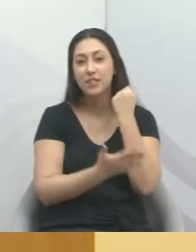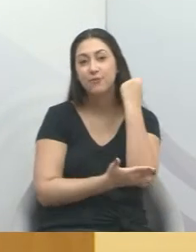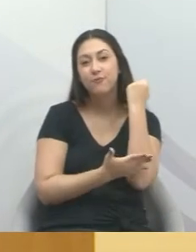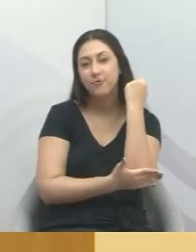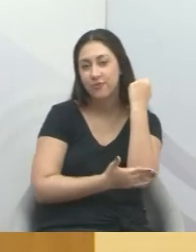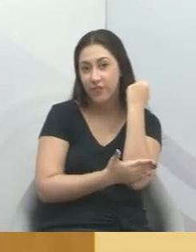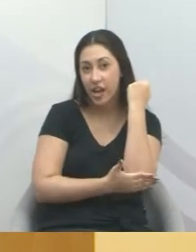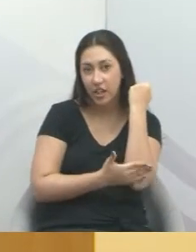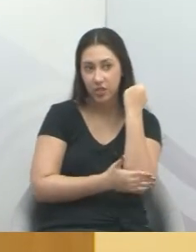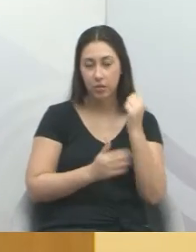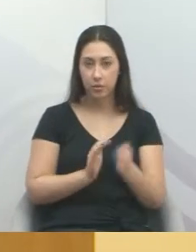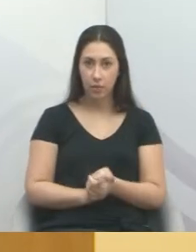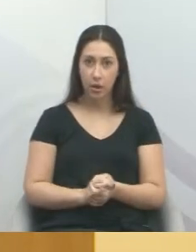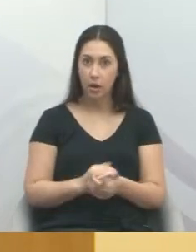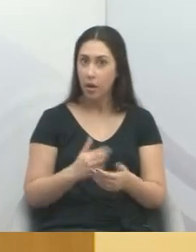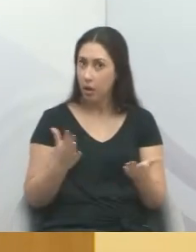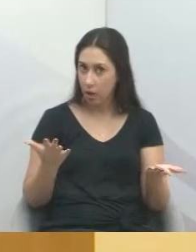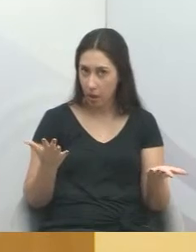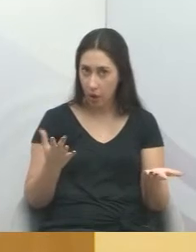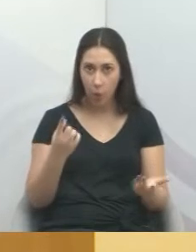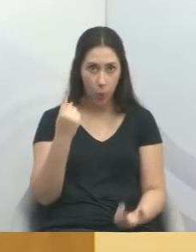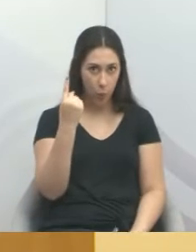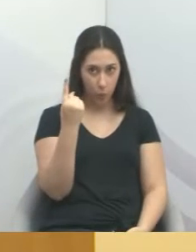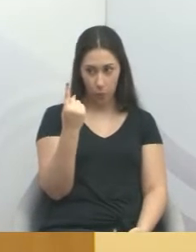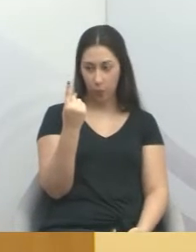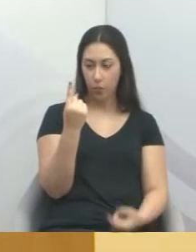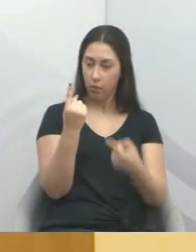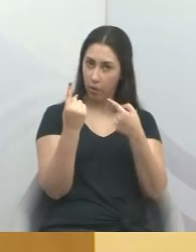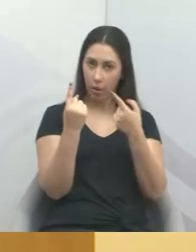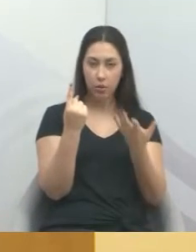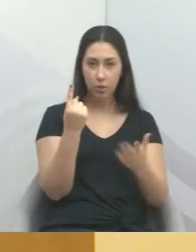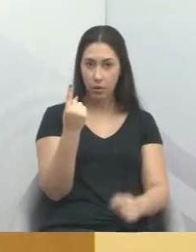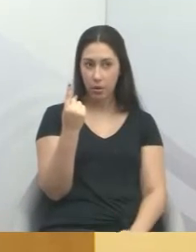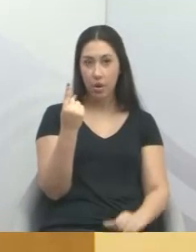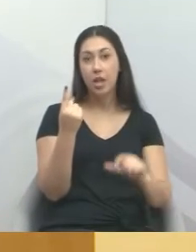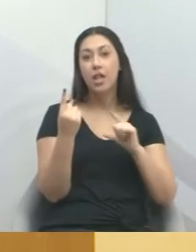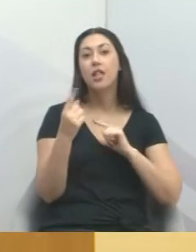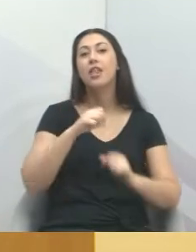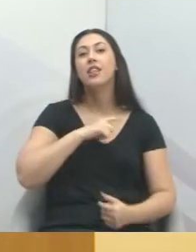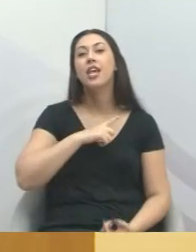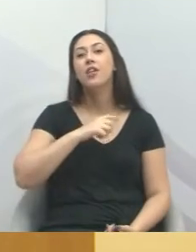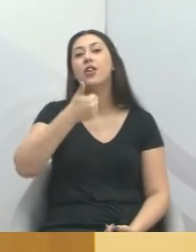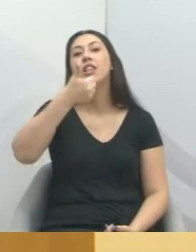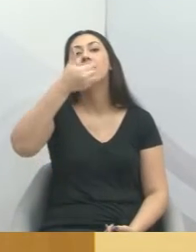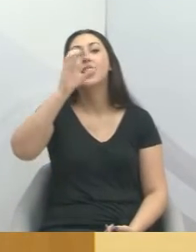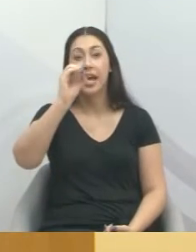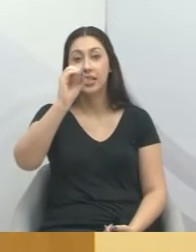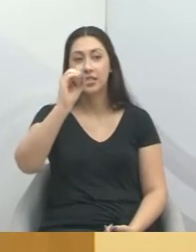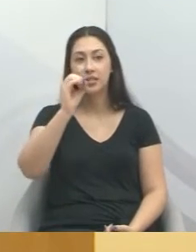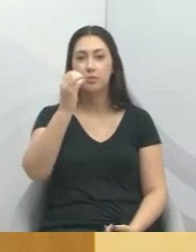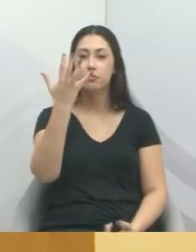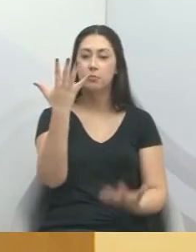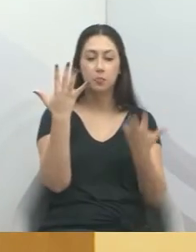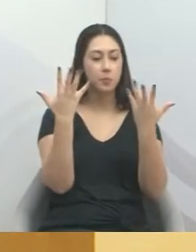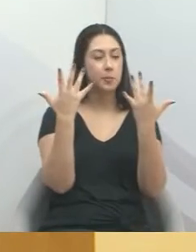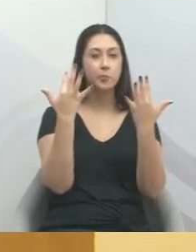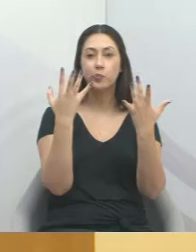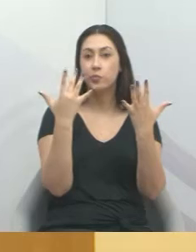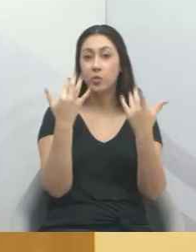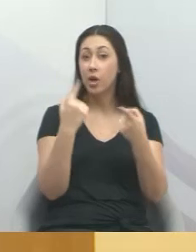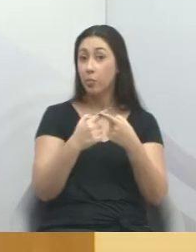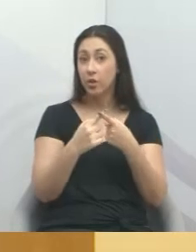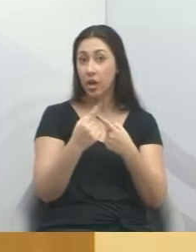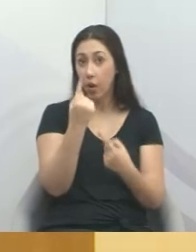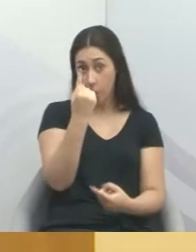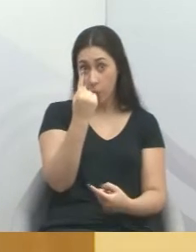Gente, o dedo, graças a Deus, eu tenho dez dedos. Por que eu não posso pegar um